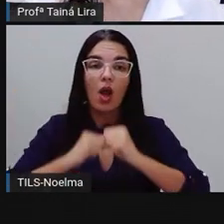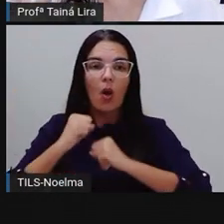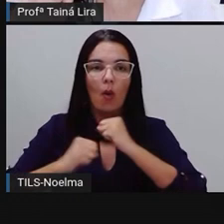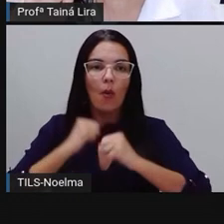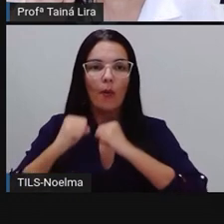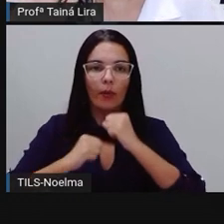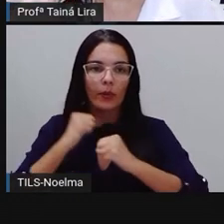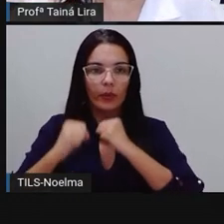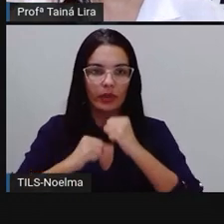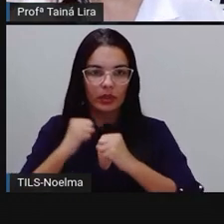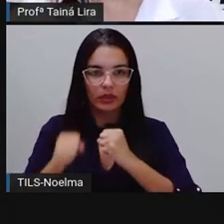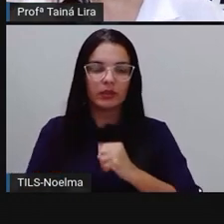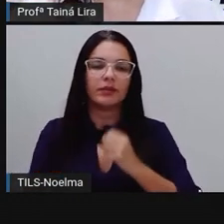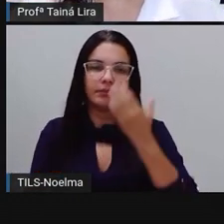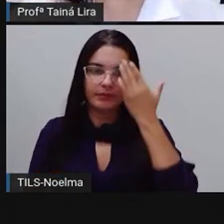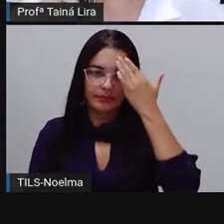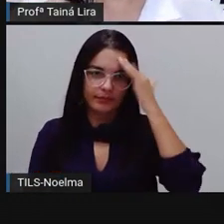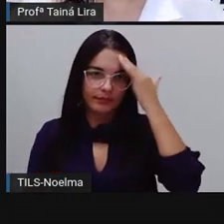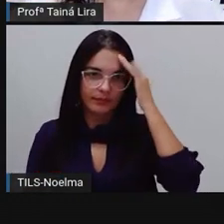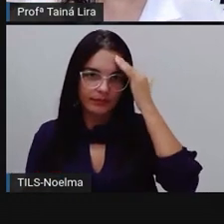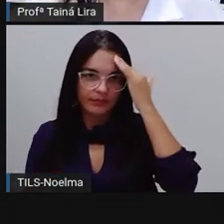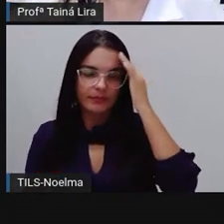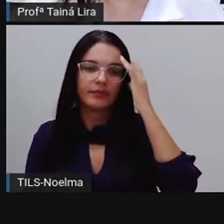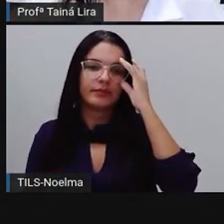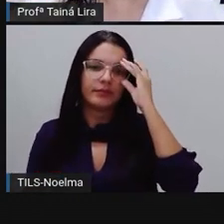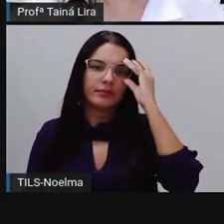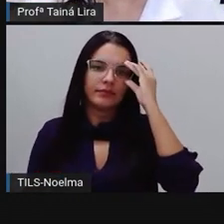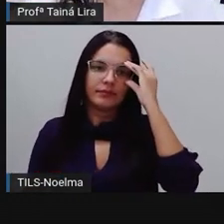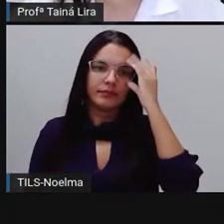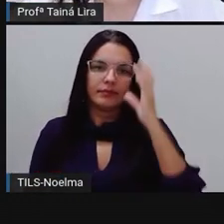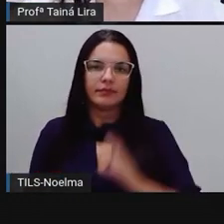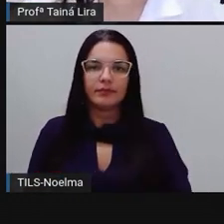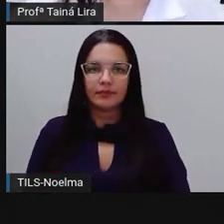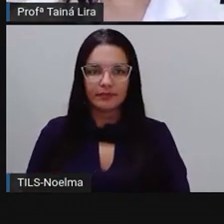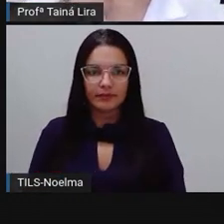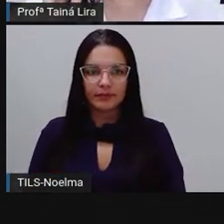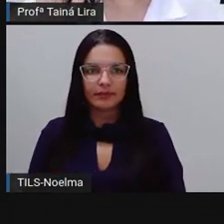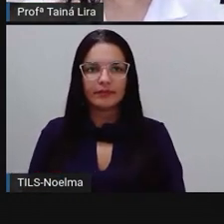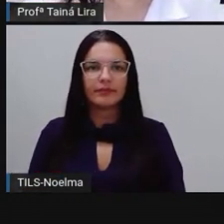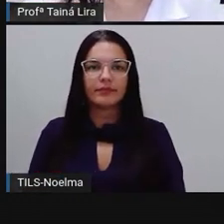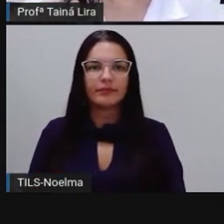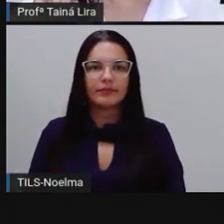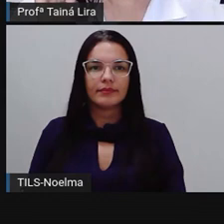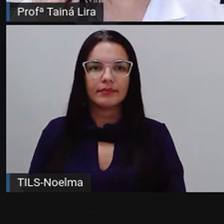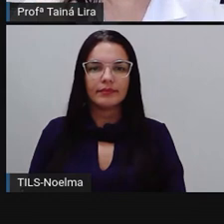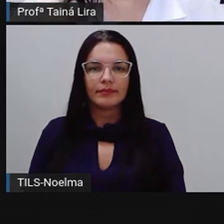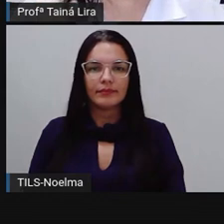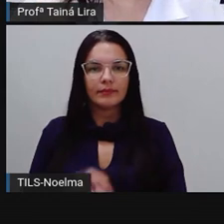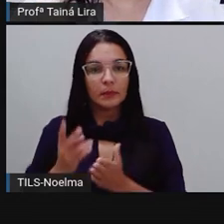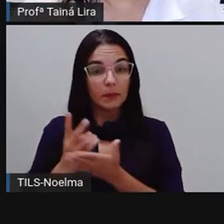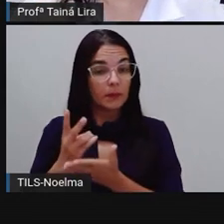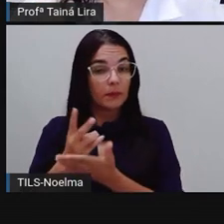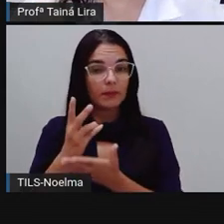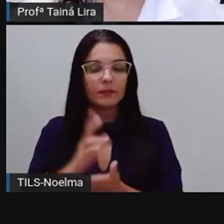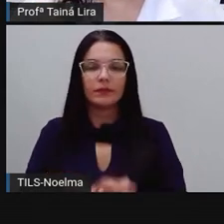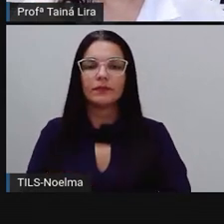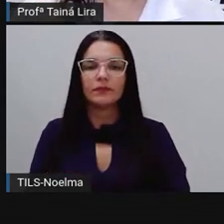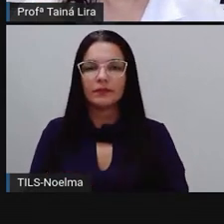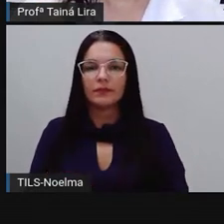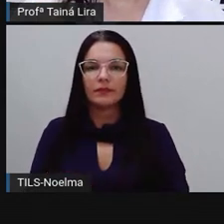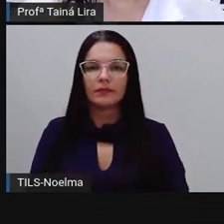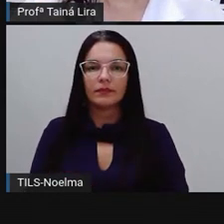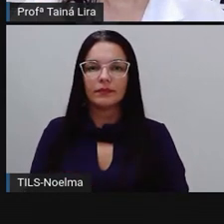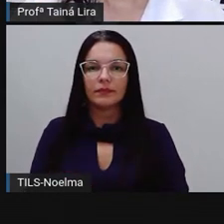Ela viu que a lebre estava dormindo, ela continuou ali fazendo, né, o trabalho dela correndo, tá bom?